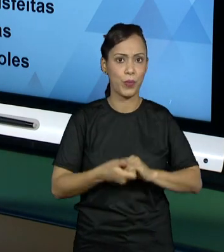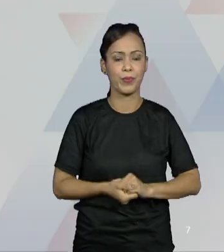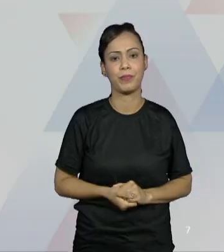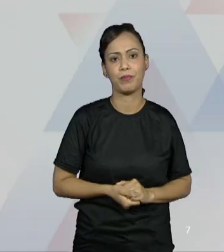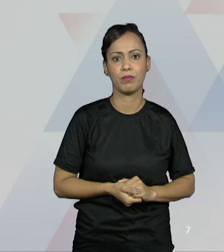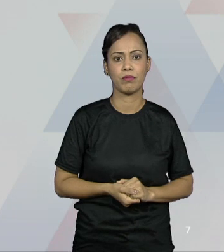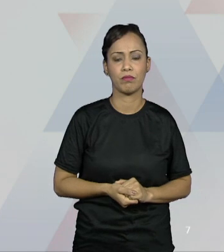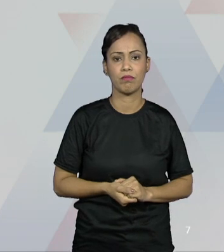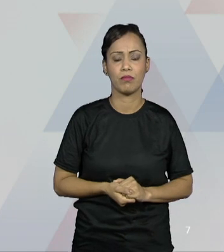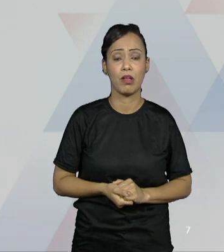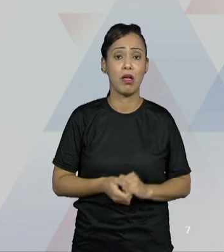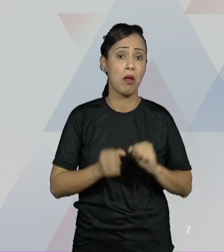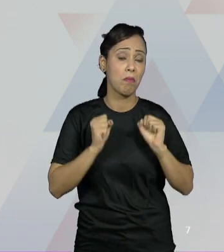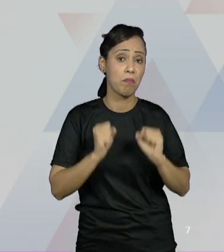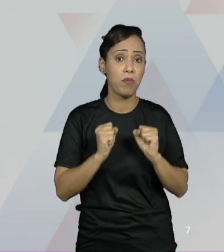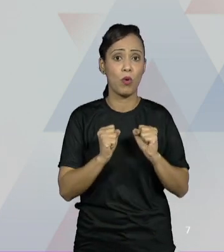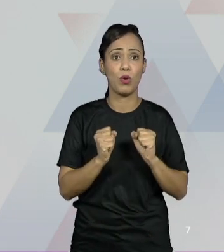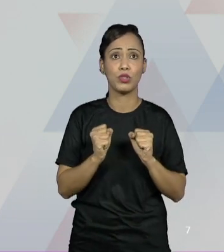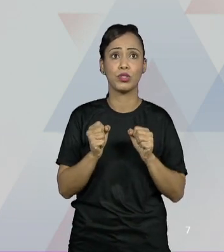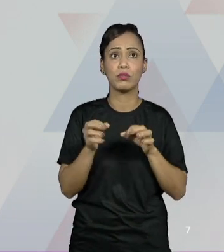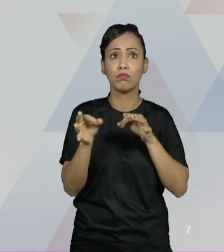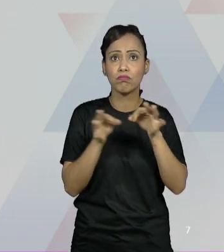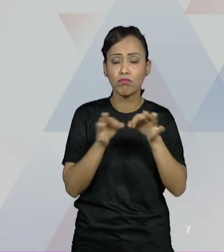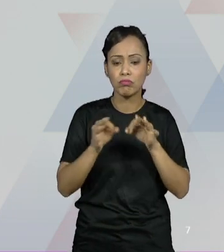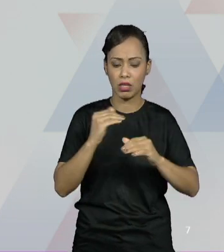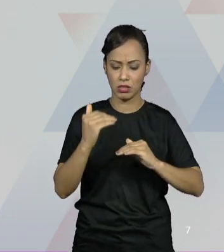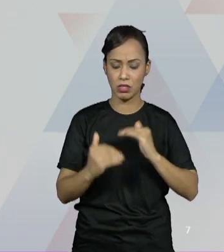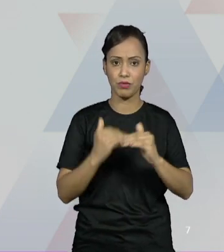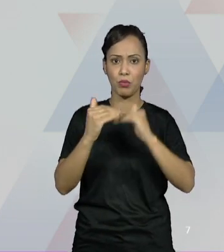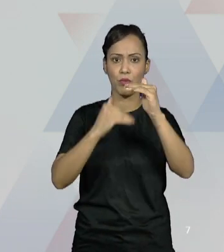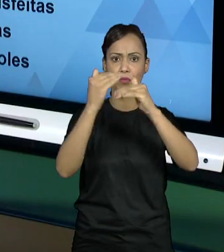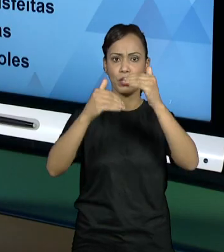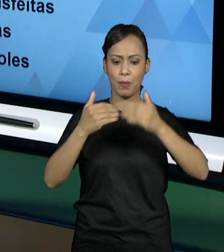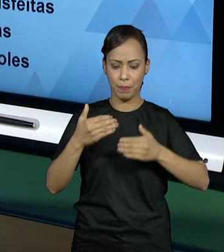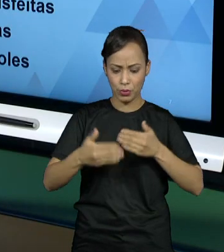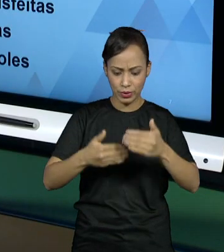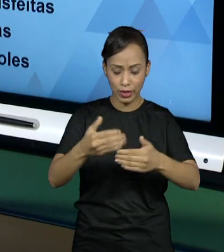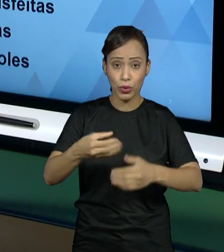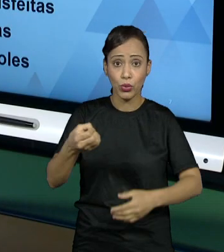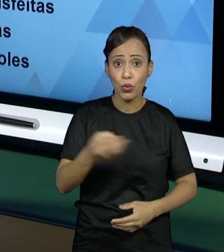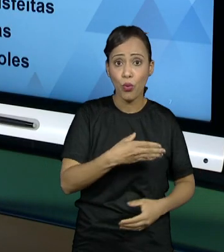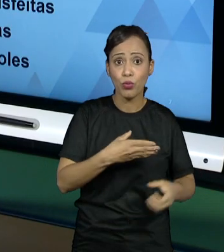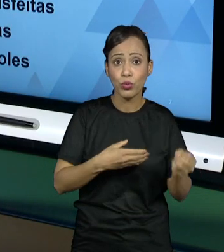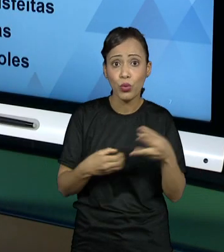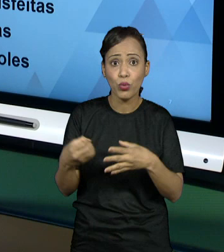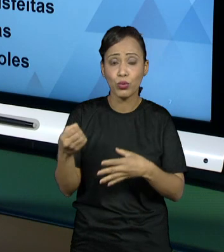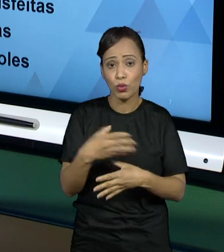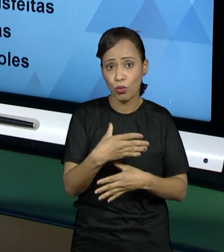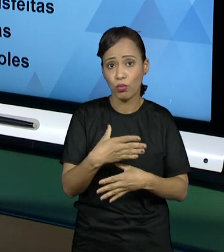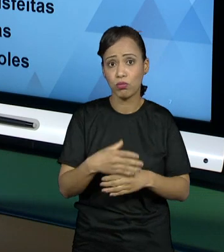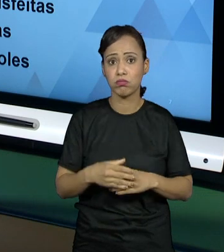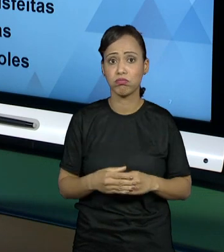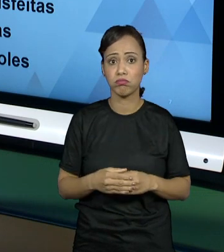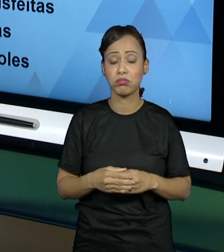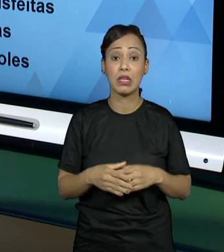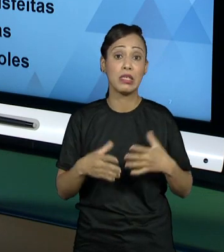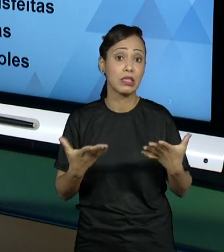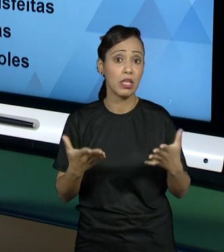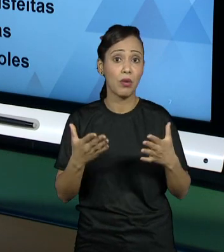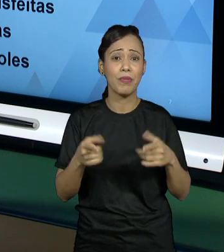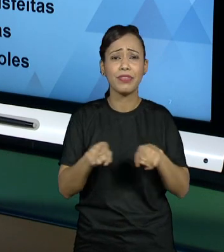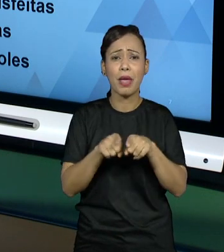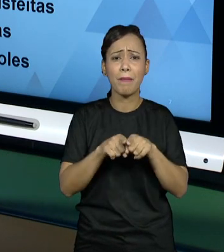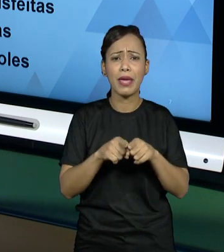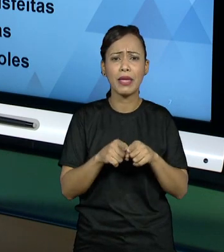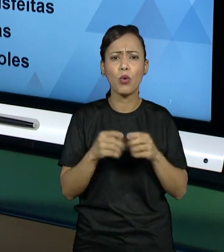possível fazer, por exemplo, o desenvolvimento de novos processos. Colocar, fazer um mapa de todos